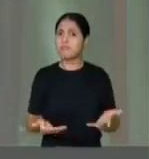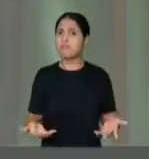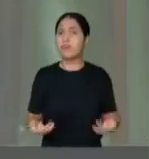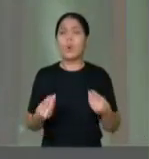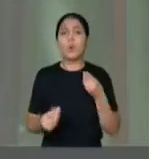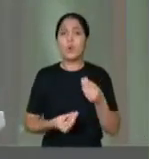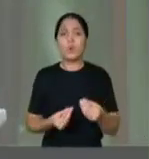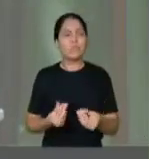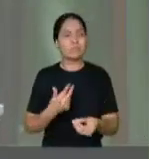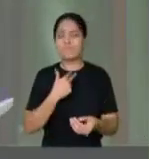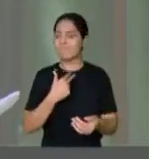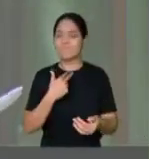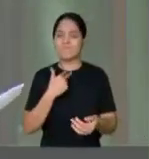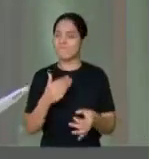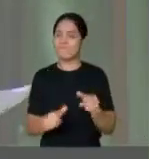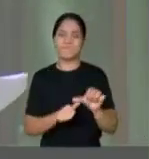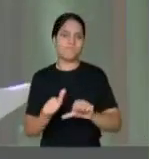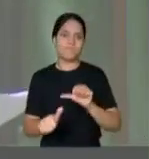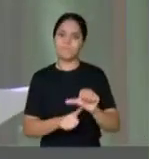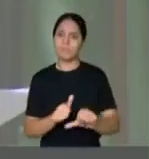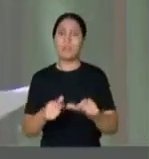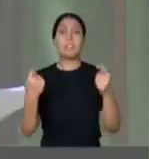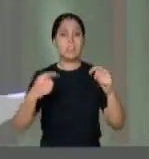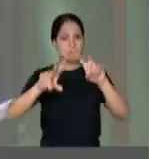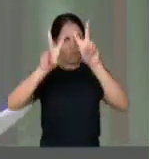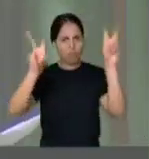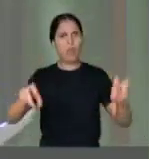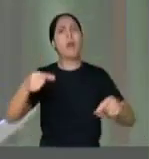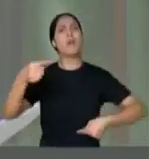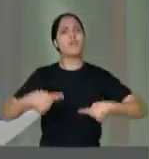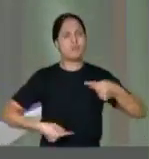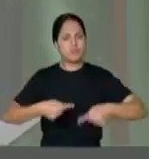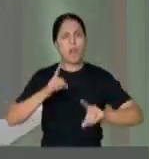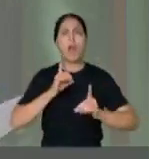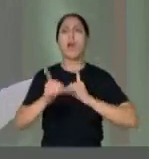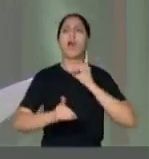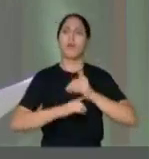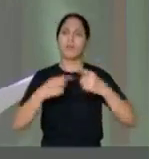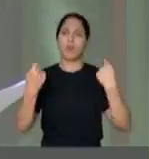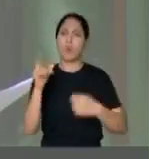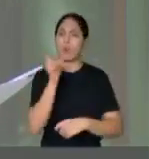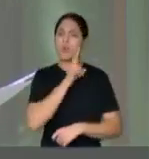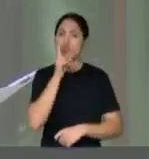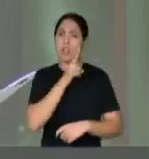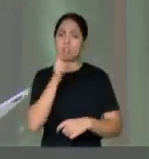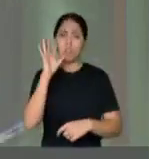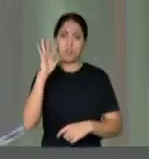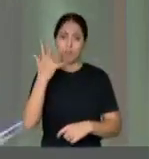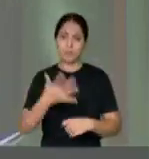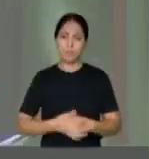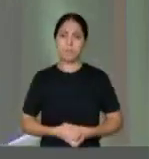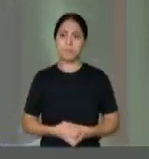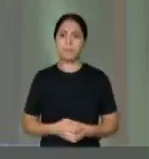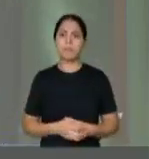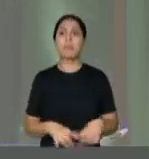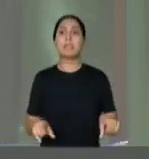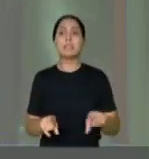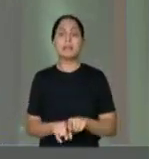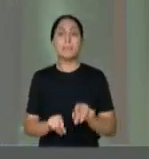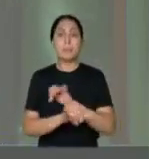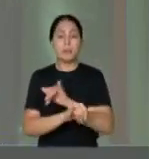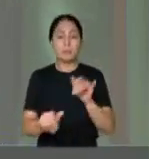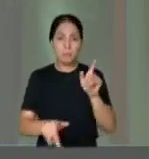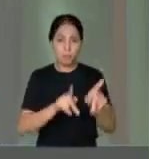Portanto, há aqui um assunto que nós precisamos dialogar e com urgência. Para encerrar, presidente, eu queria pedir que os